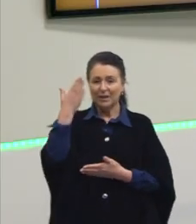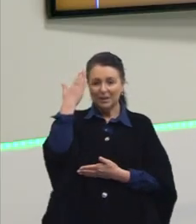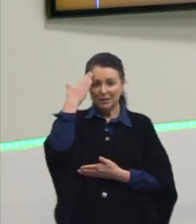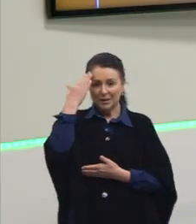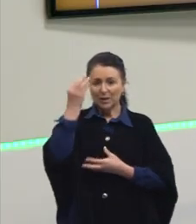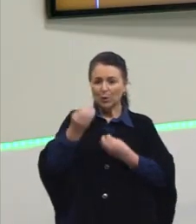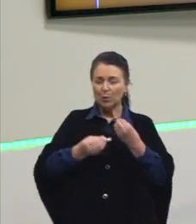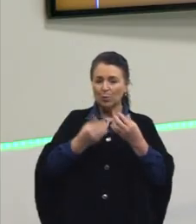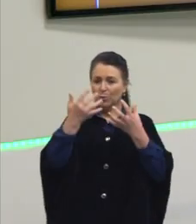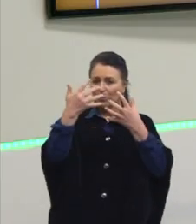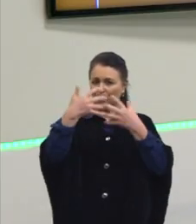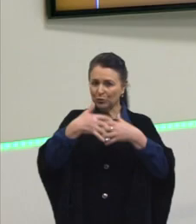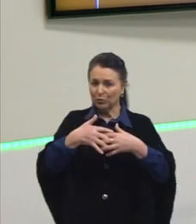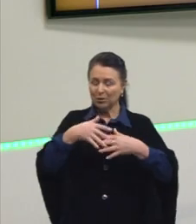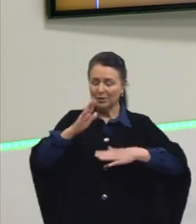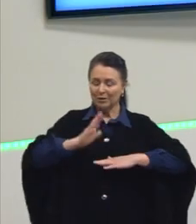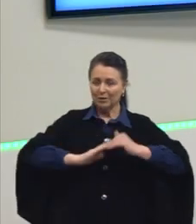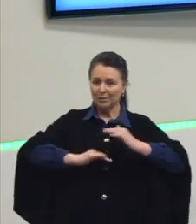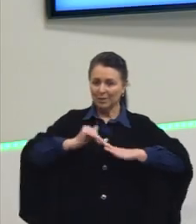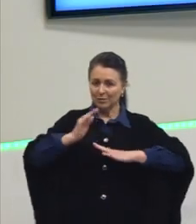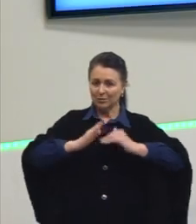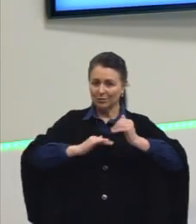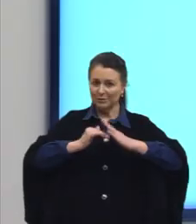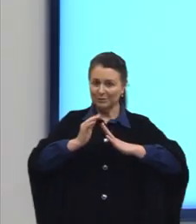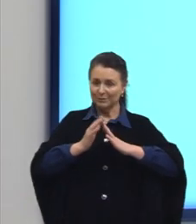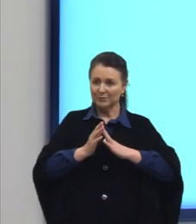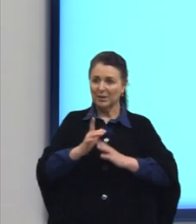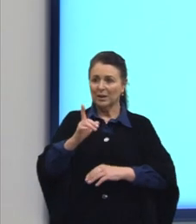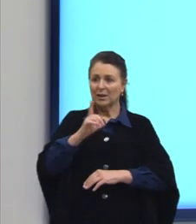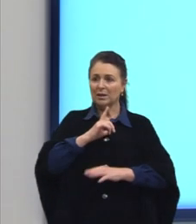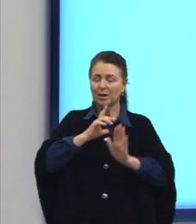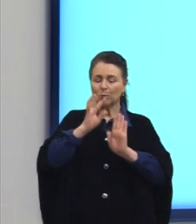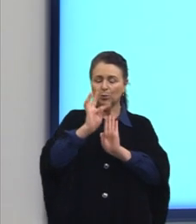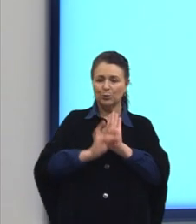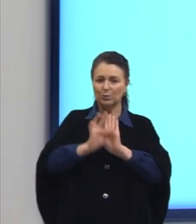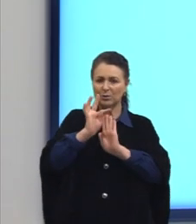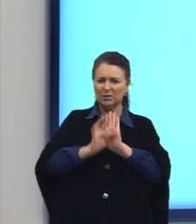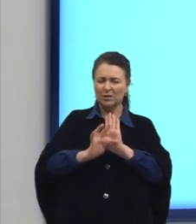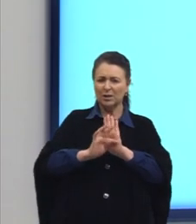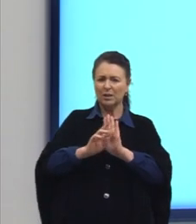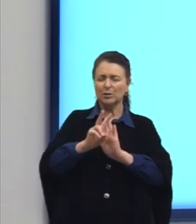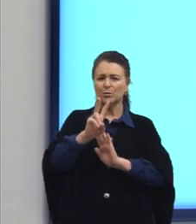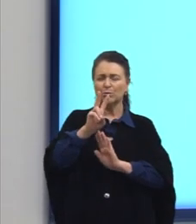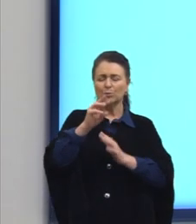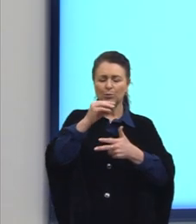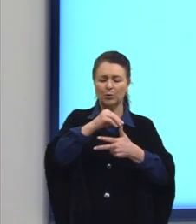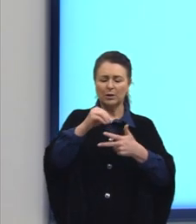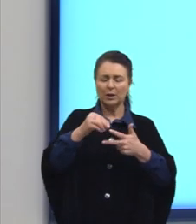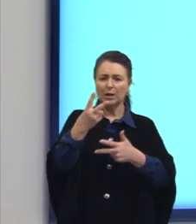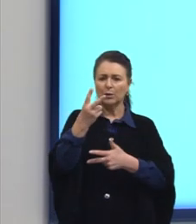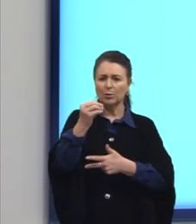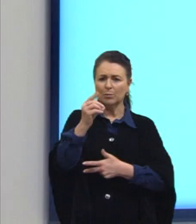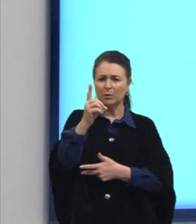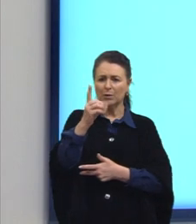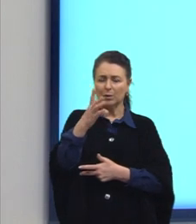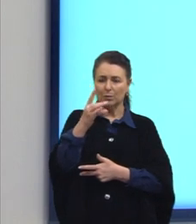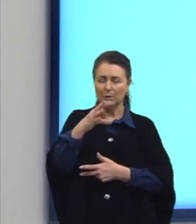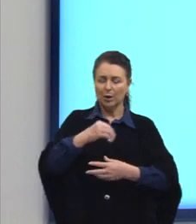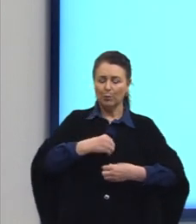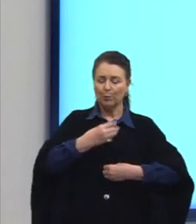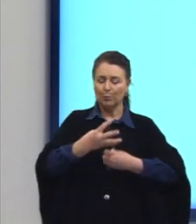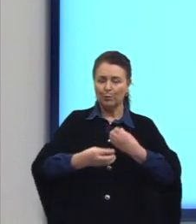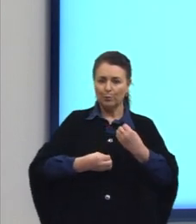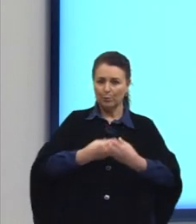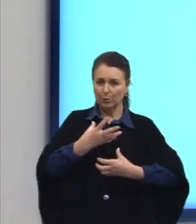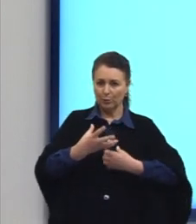é que isso vai funcionar na prática. Tem um texto aí do Enem de 2014. É um poema, como a